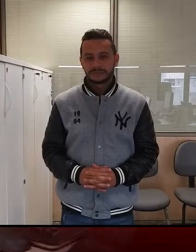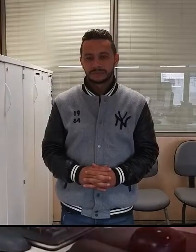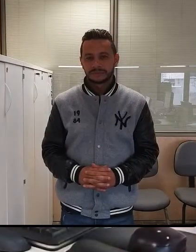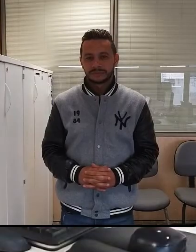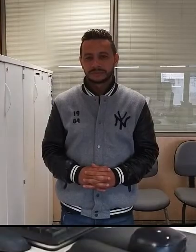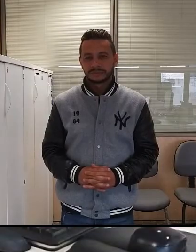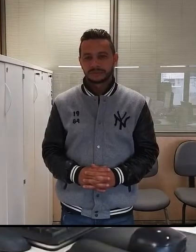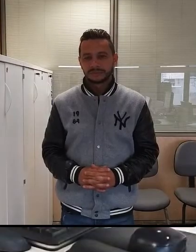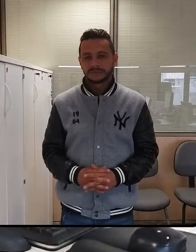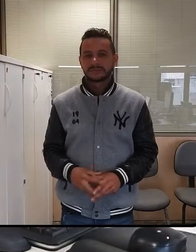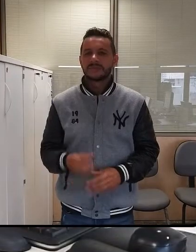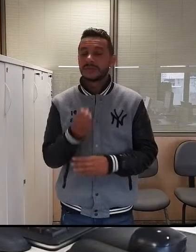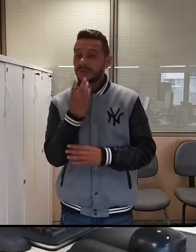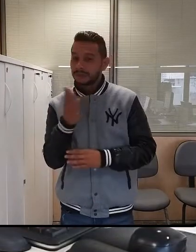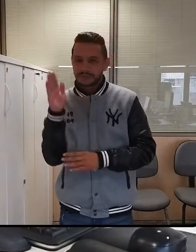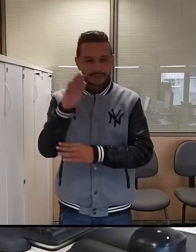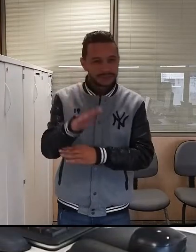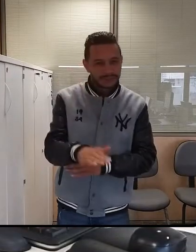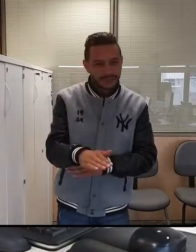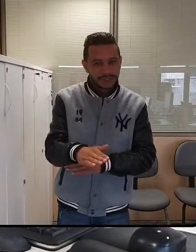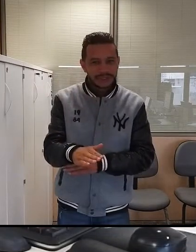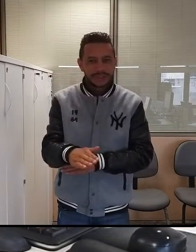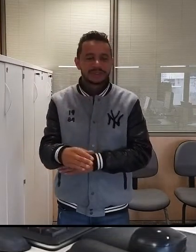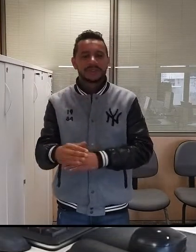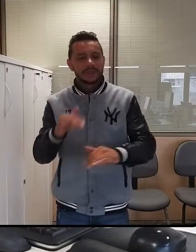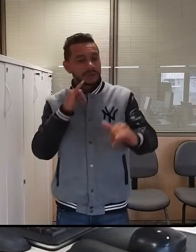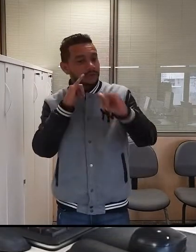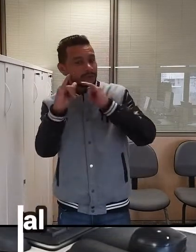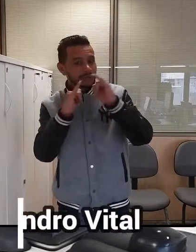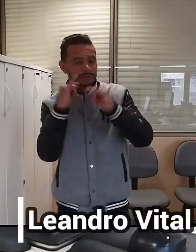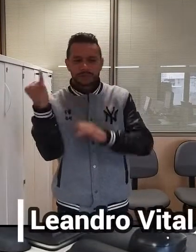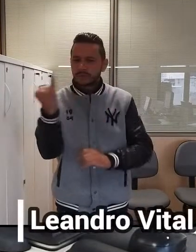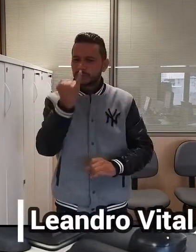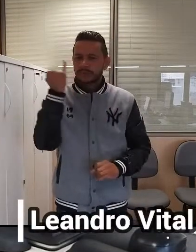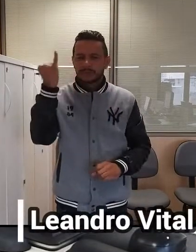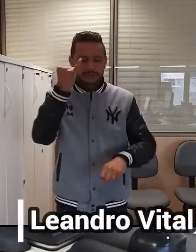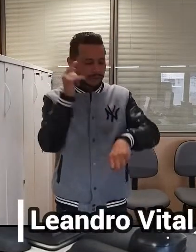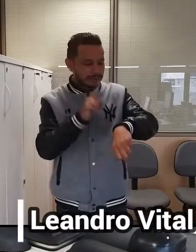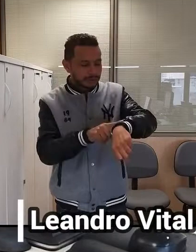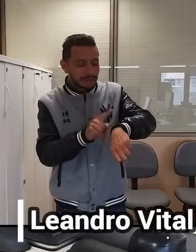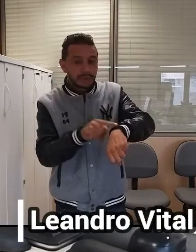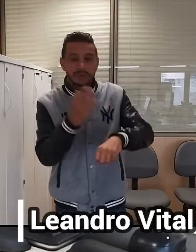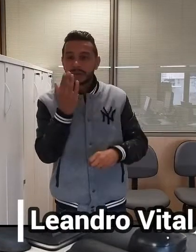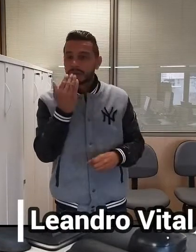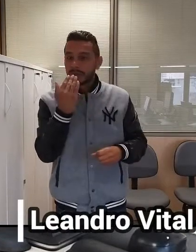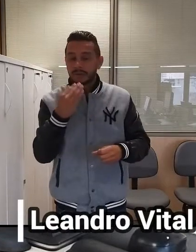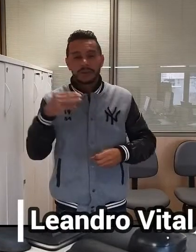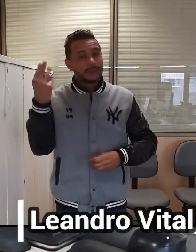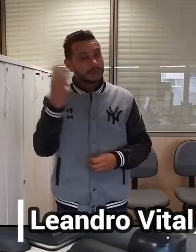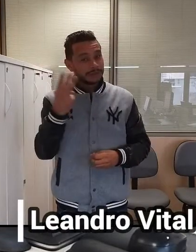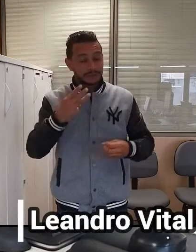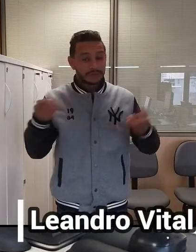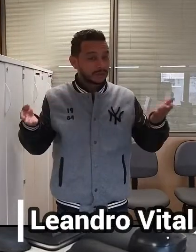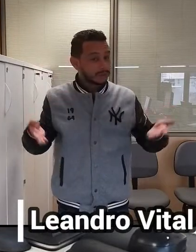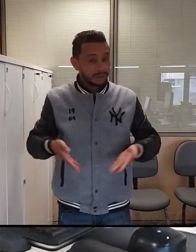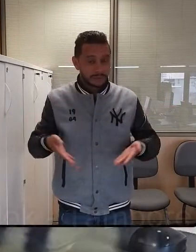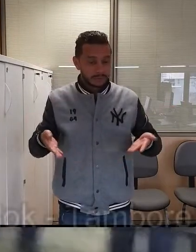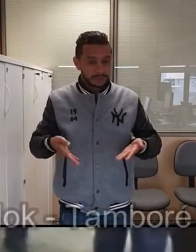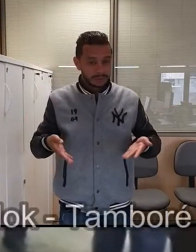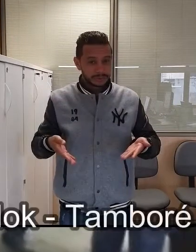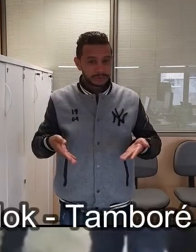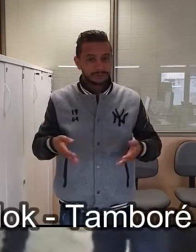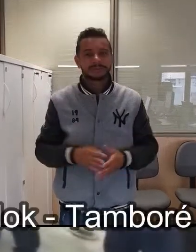Boa tarde, vamos para as principais notícias do Hora da Boia desta terça-feira 20 de agosto